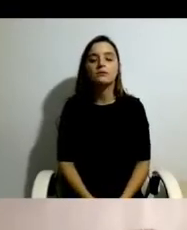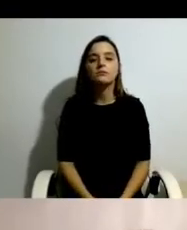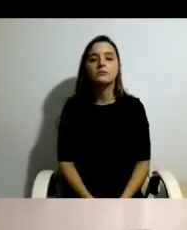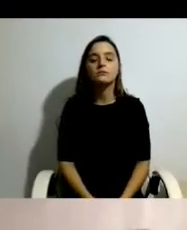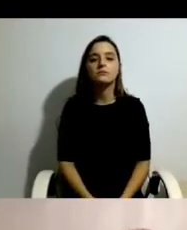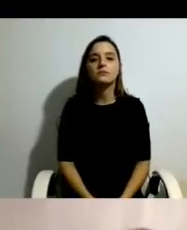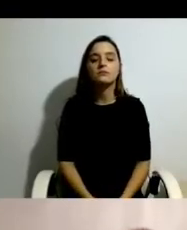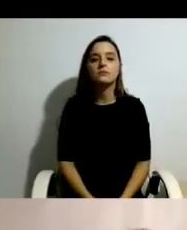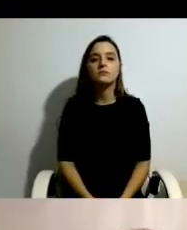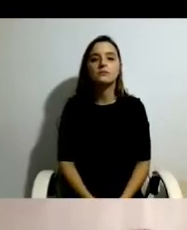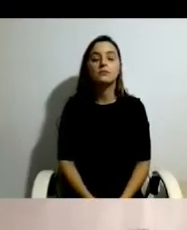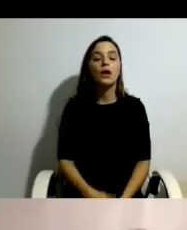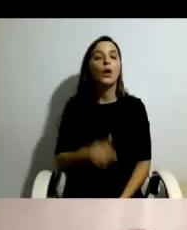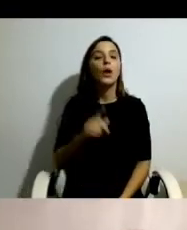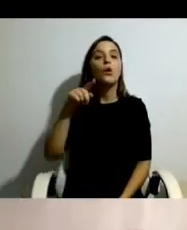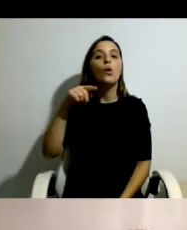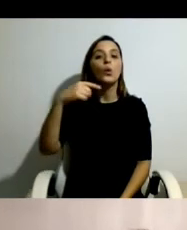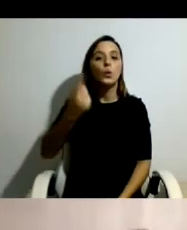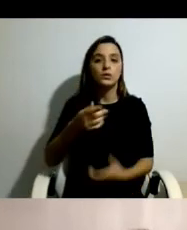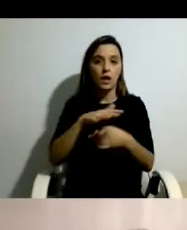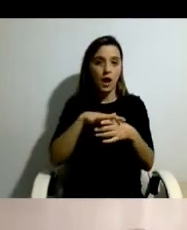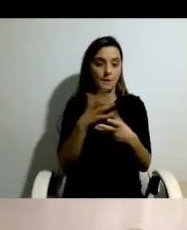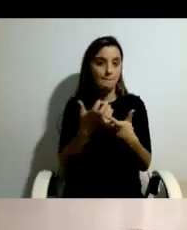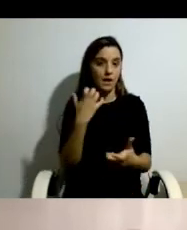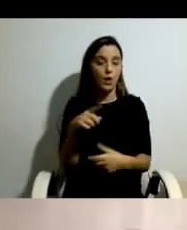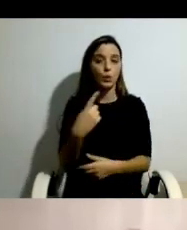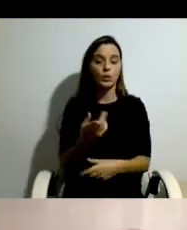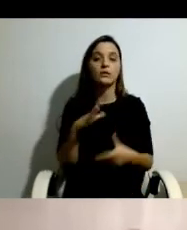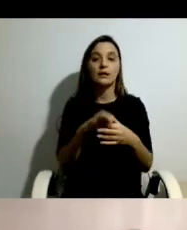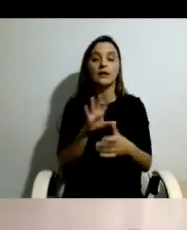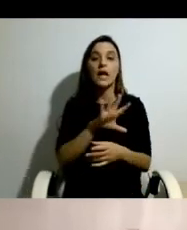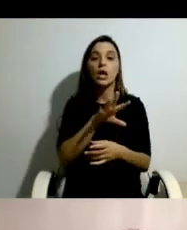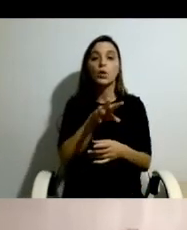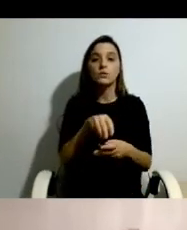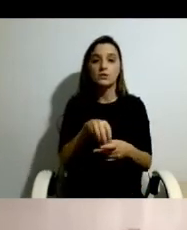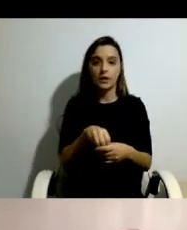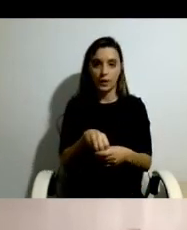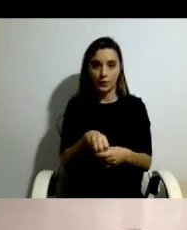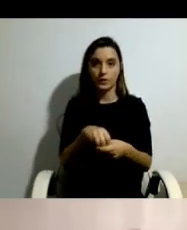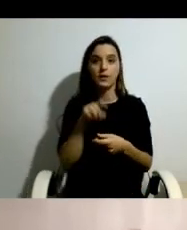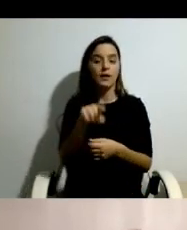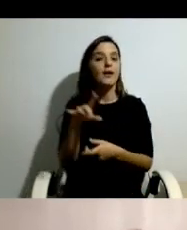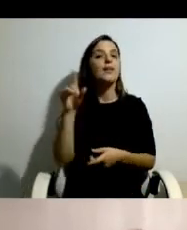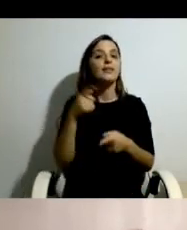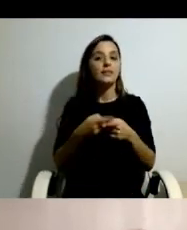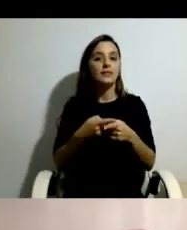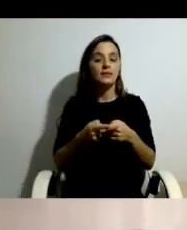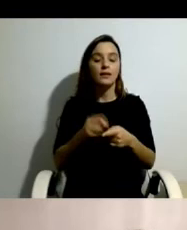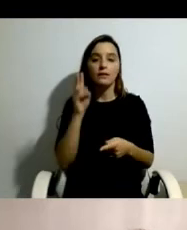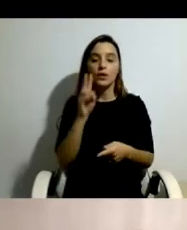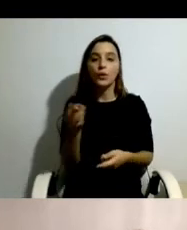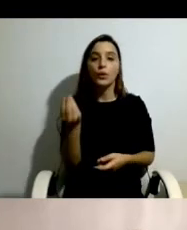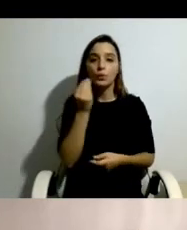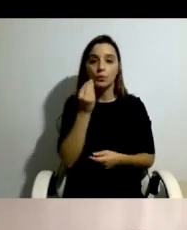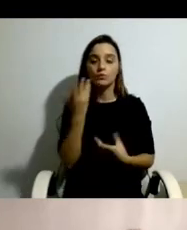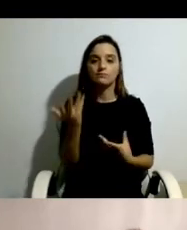Uma outra dimensão, um outro impacto, teve a ver com a inclusão. Isto foi extremamente interessante ver como a